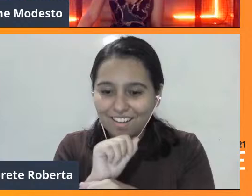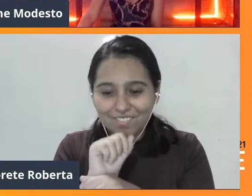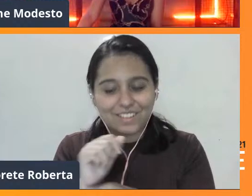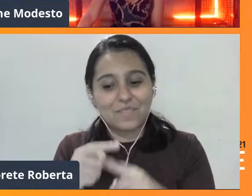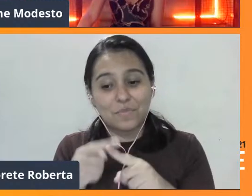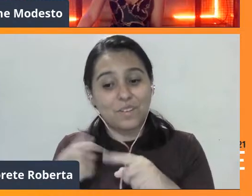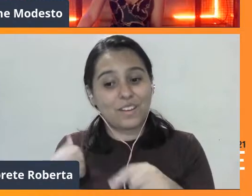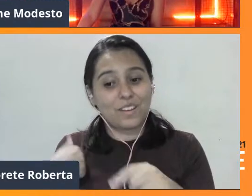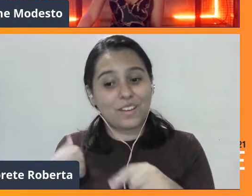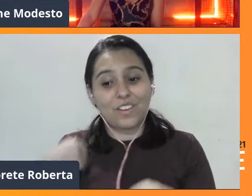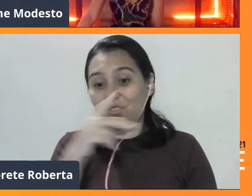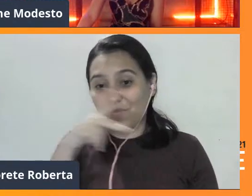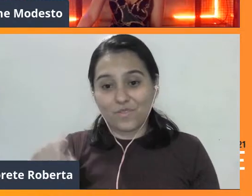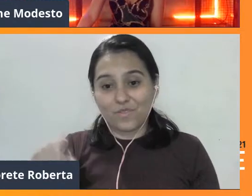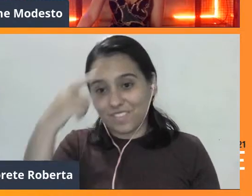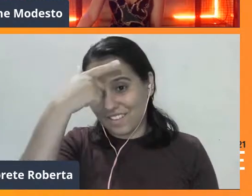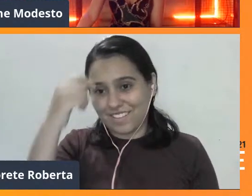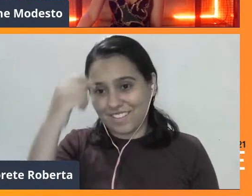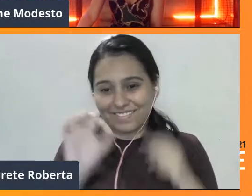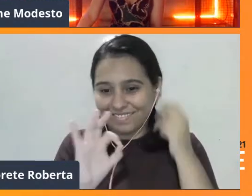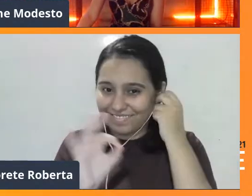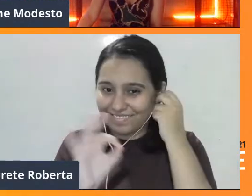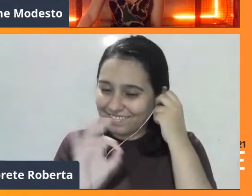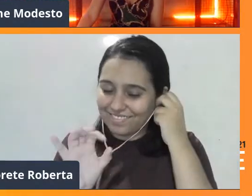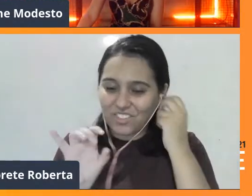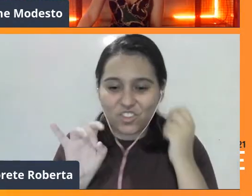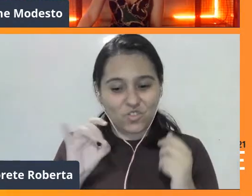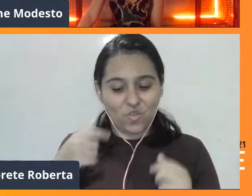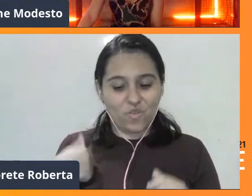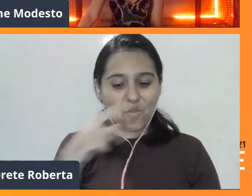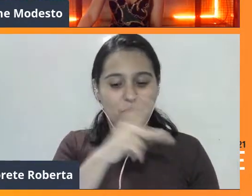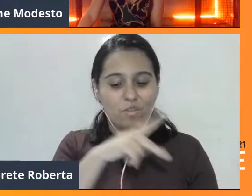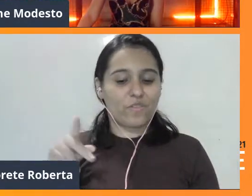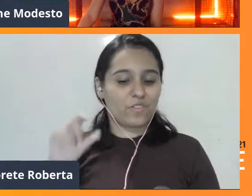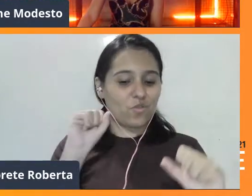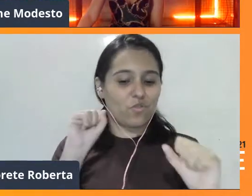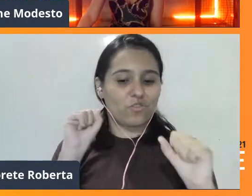acadêmico, certo? Eu sou professor de academia, certo?